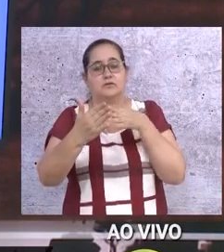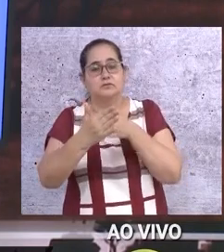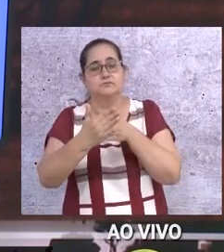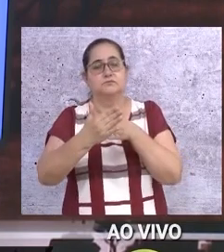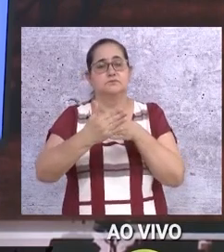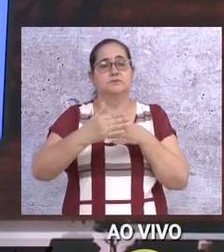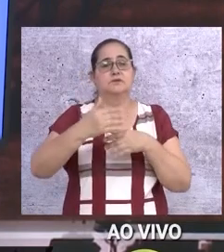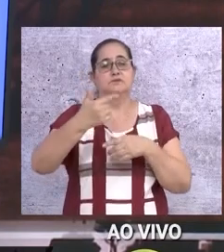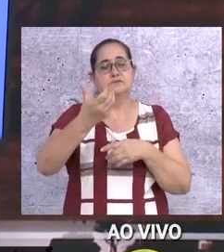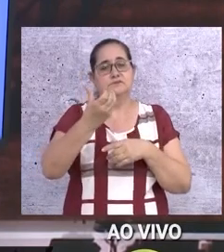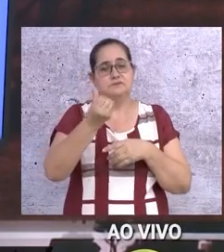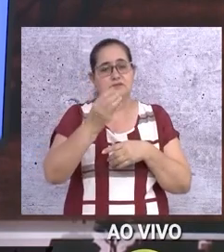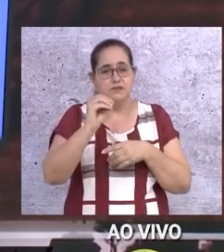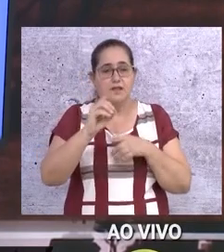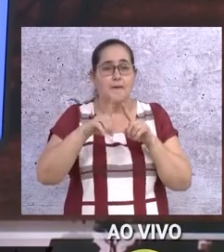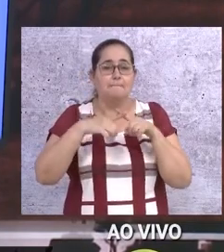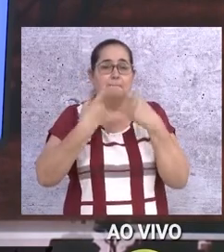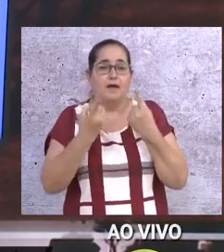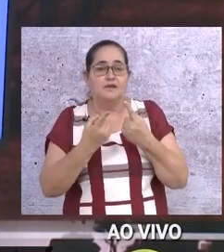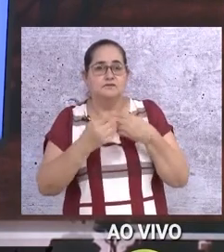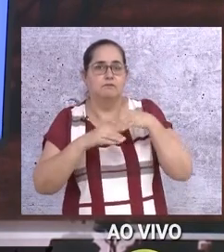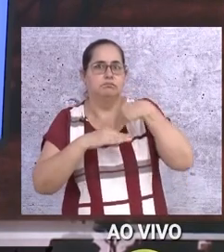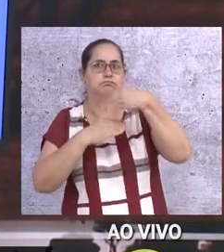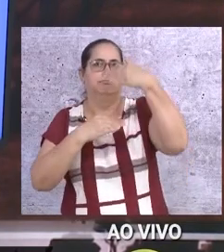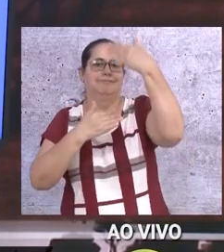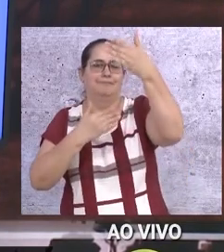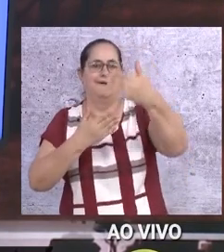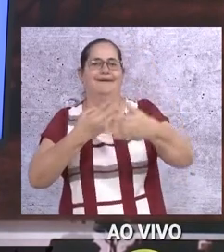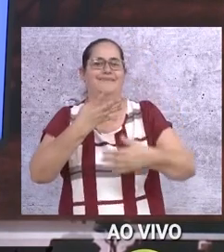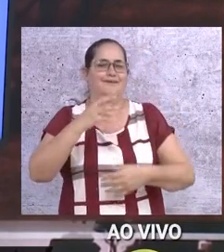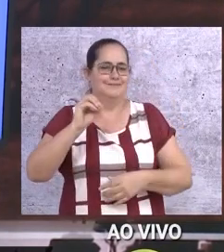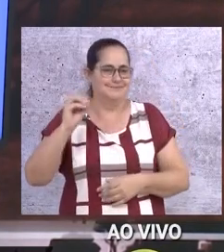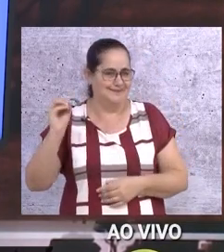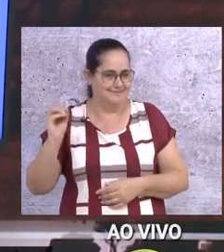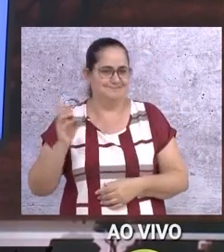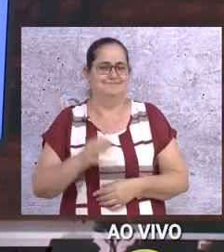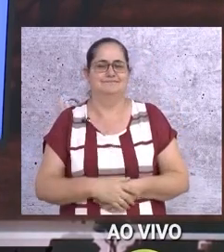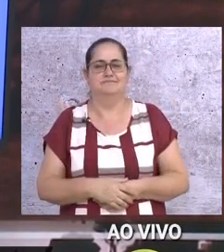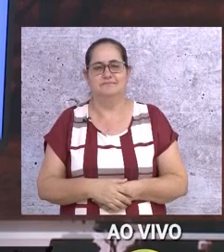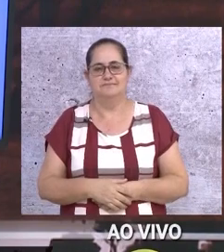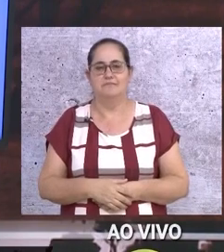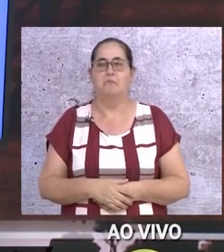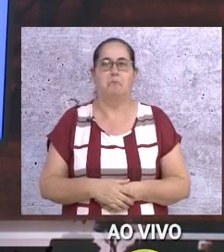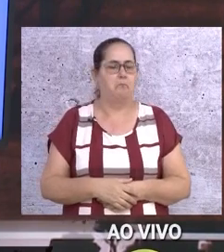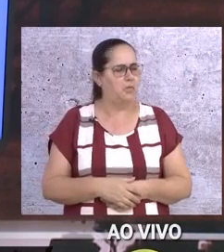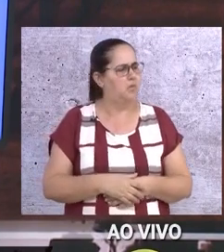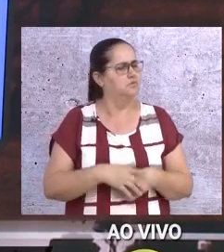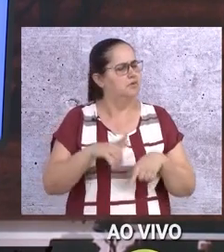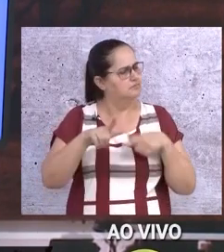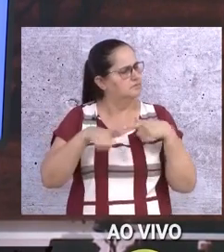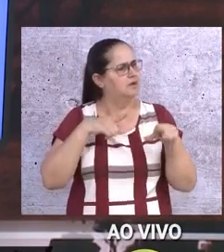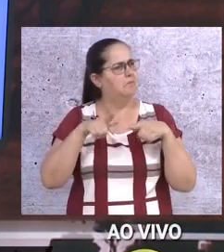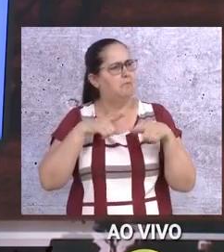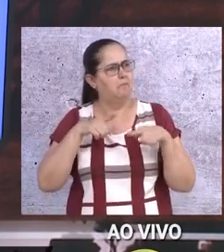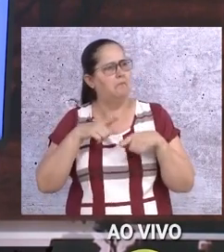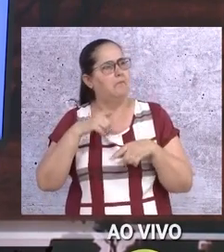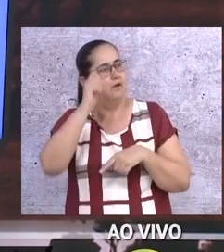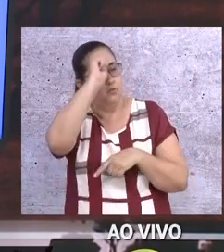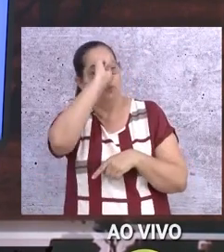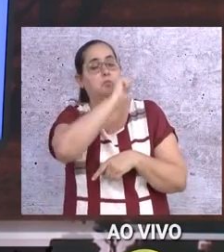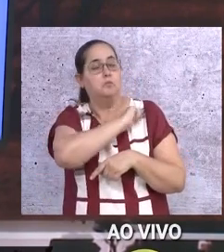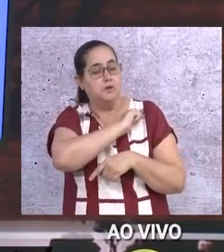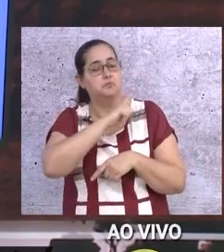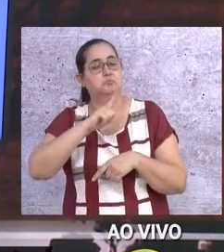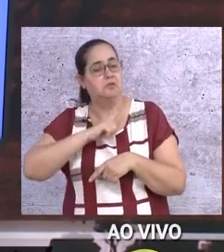quadro e tudo mais, né? Mas nós já avançamos muito além disso. E é um trabalho que o município oferece